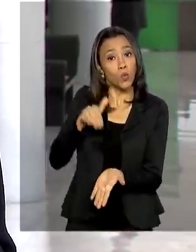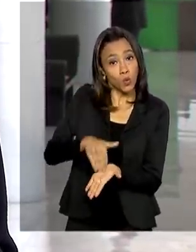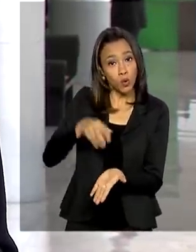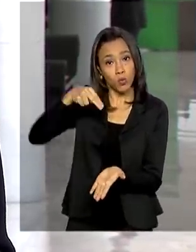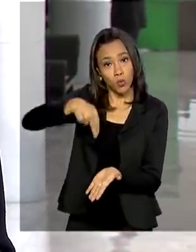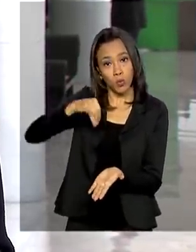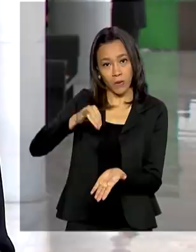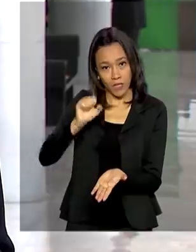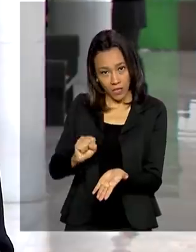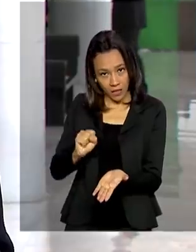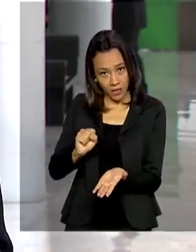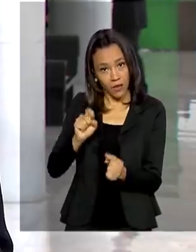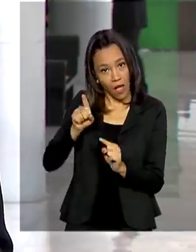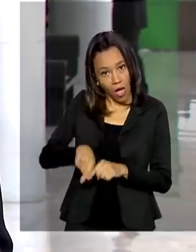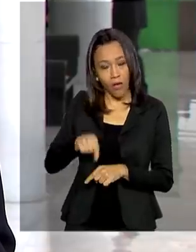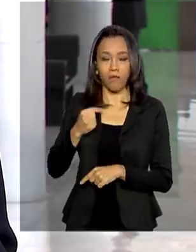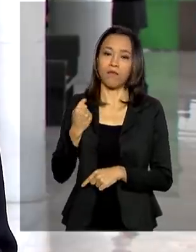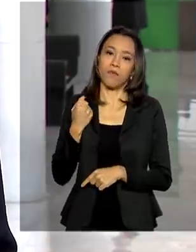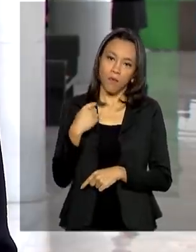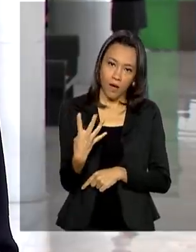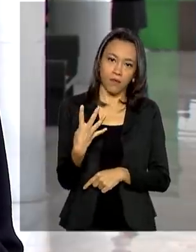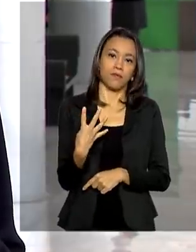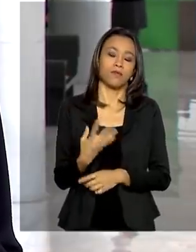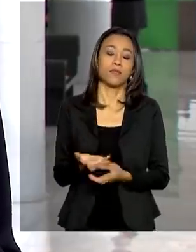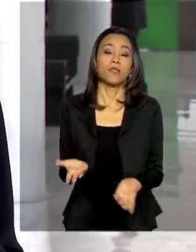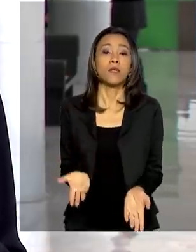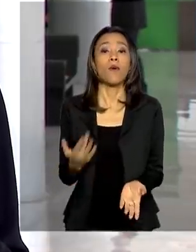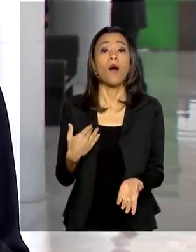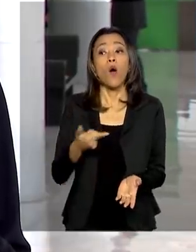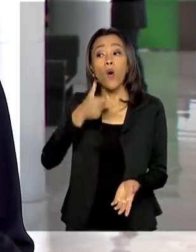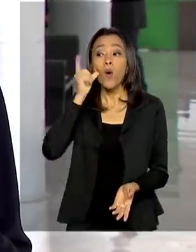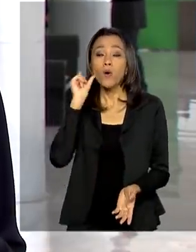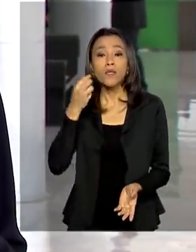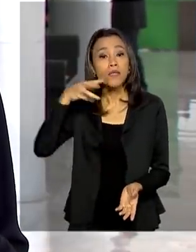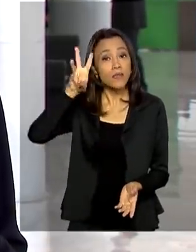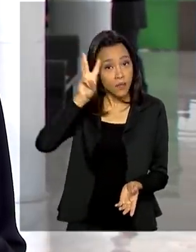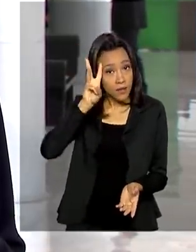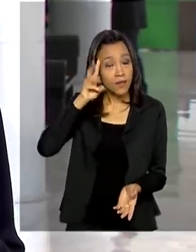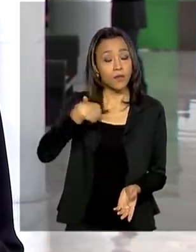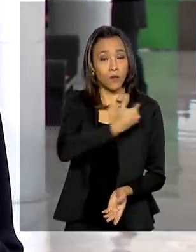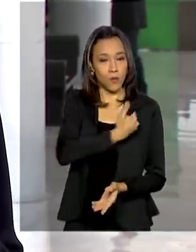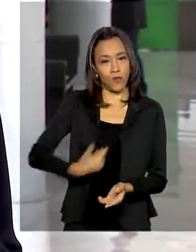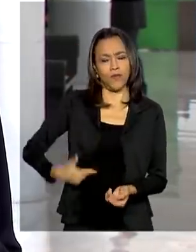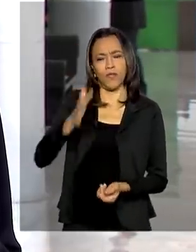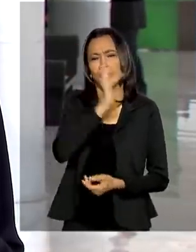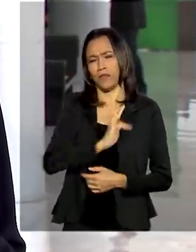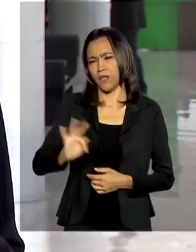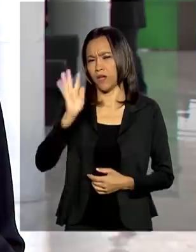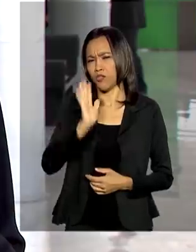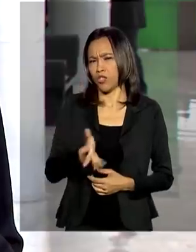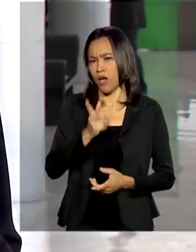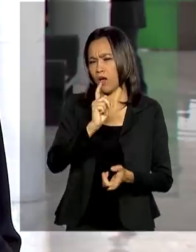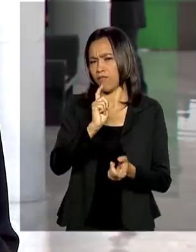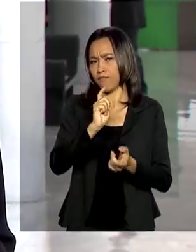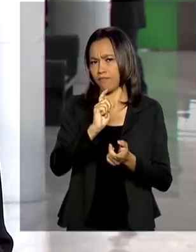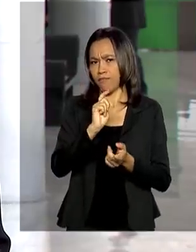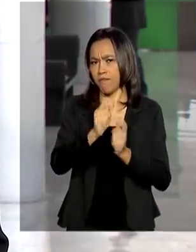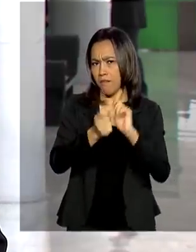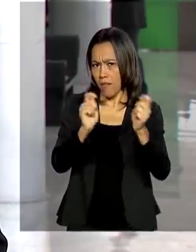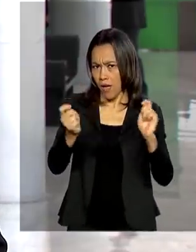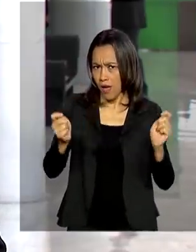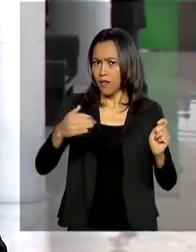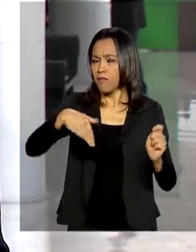inscrição social, igual a 4. Até ontem, terça-feira, o governo federal já havia pagado a mais de